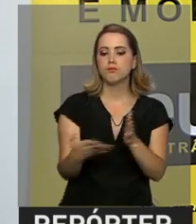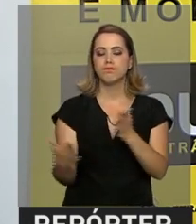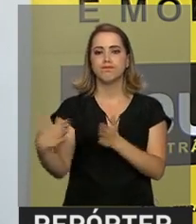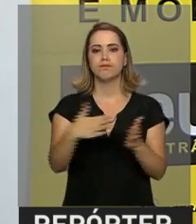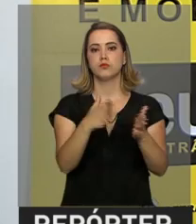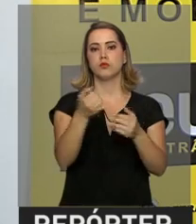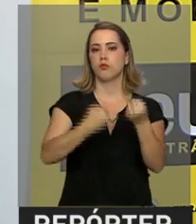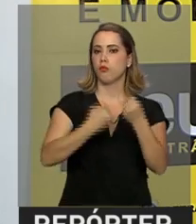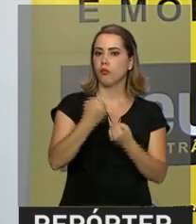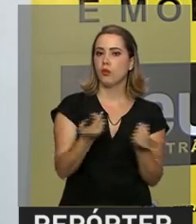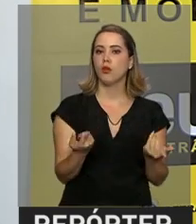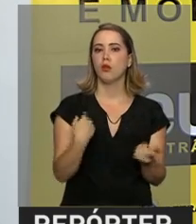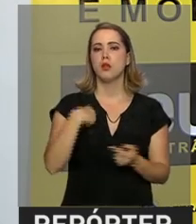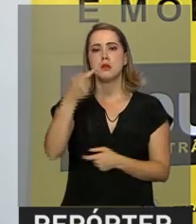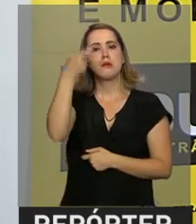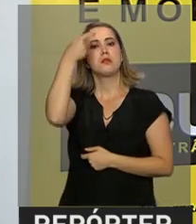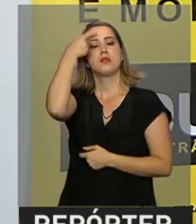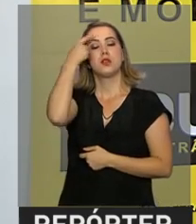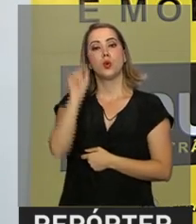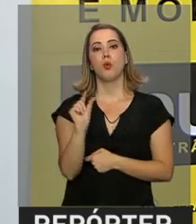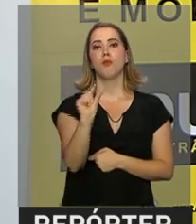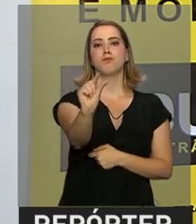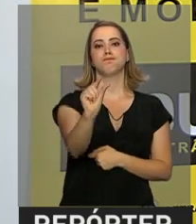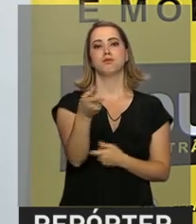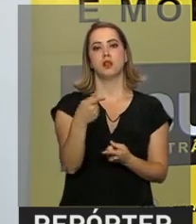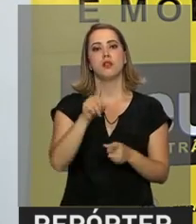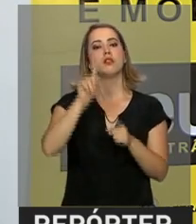entendam que um pequeno ato, ele faz diferença. E E aí lá.